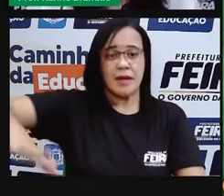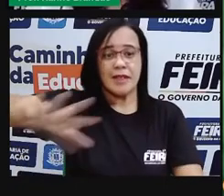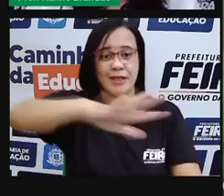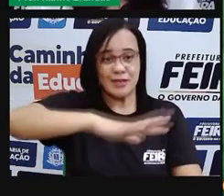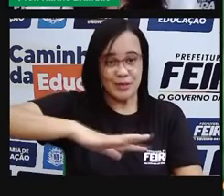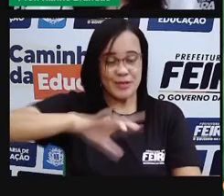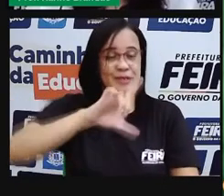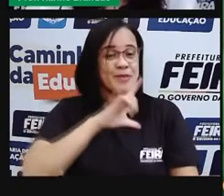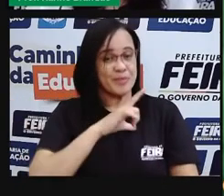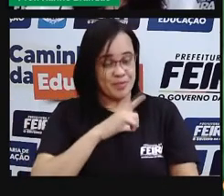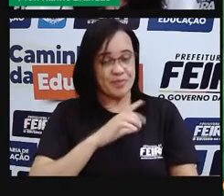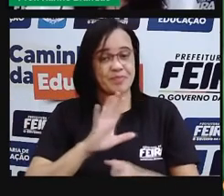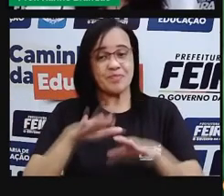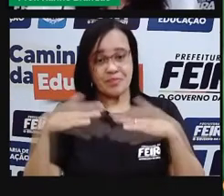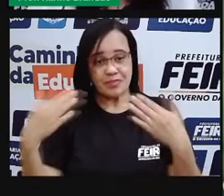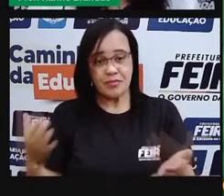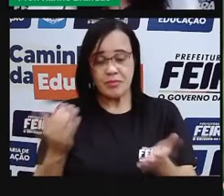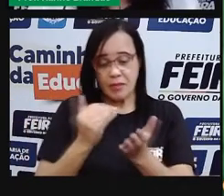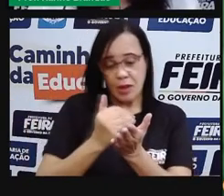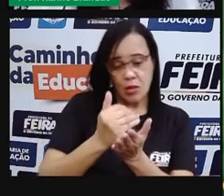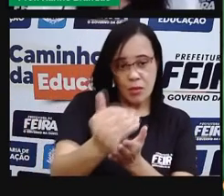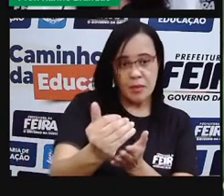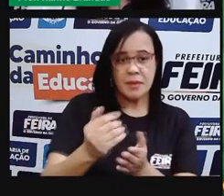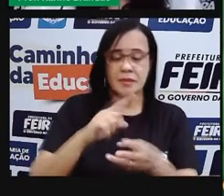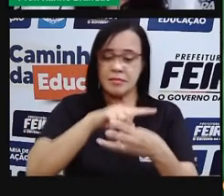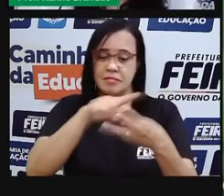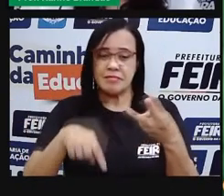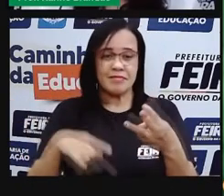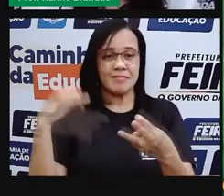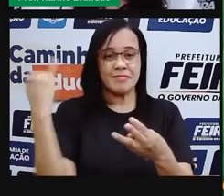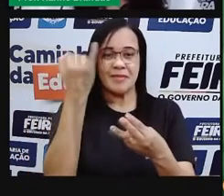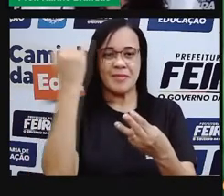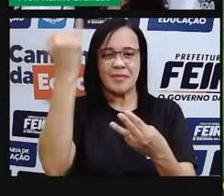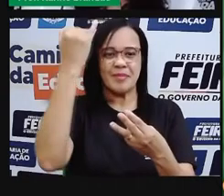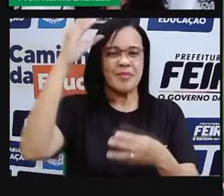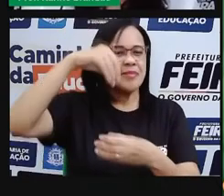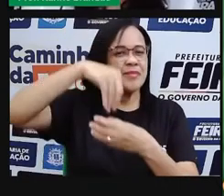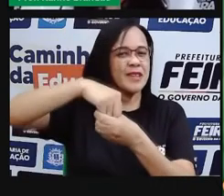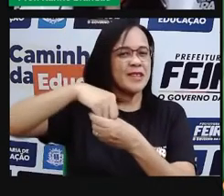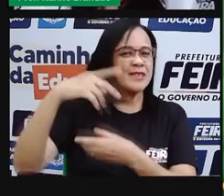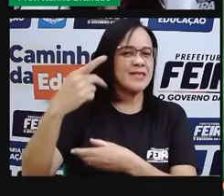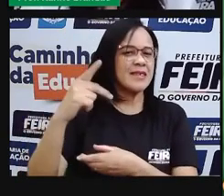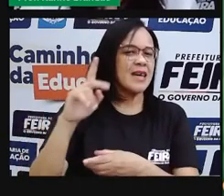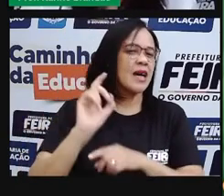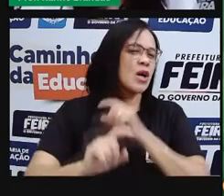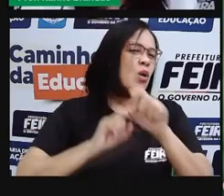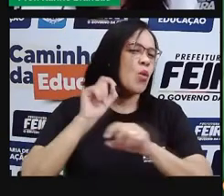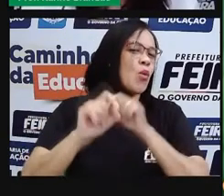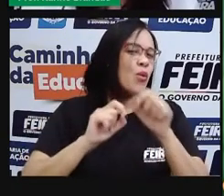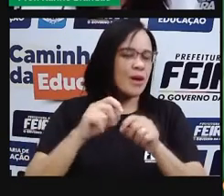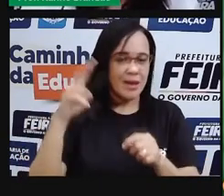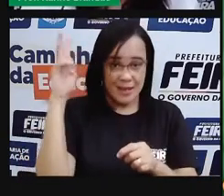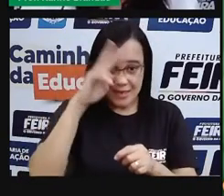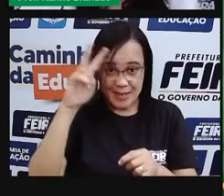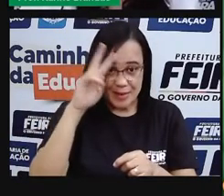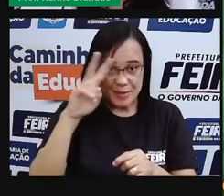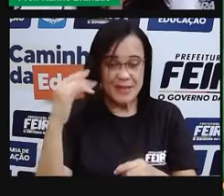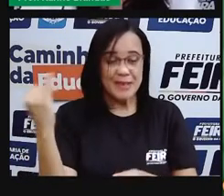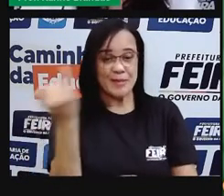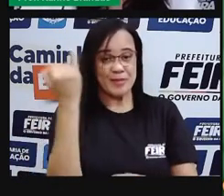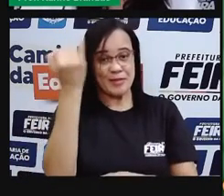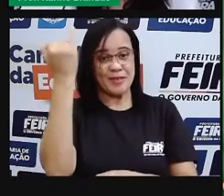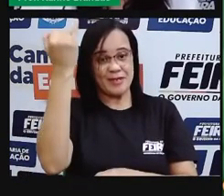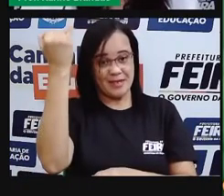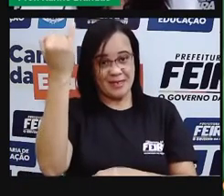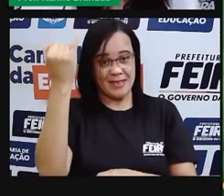falando um pouco sobre a composição da água. Olha só, a água é formada, a substância água é